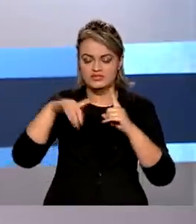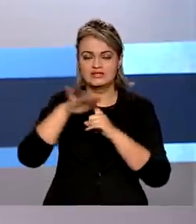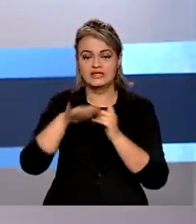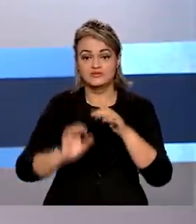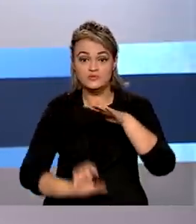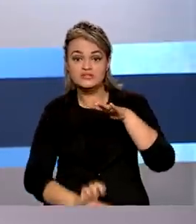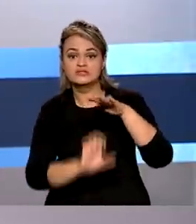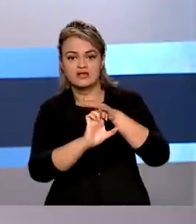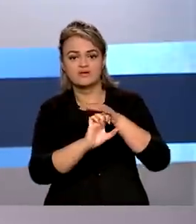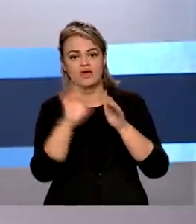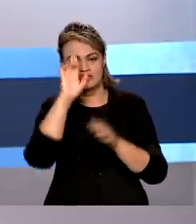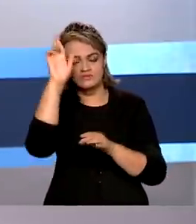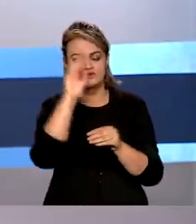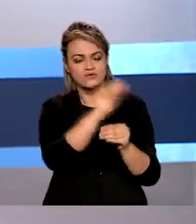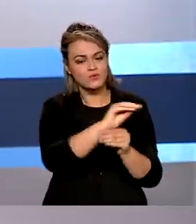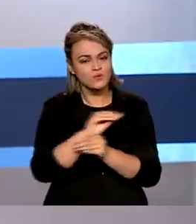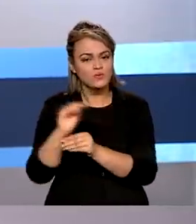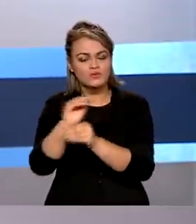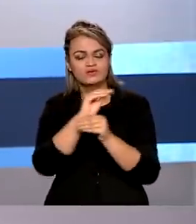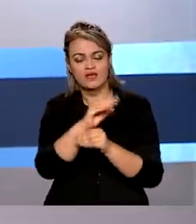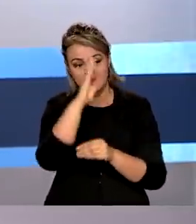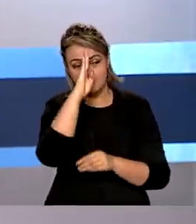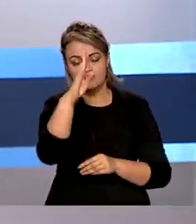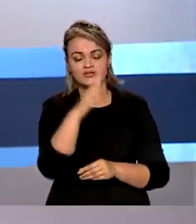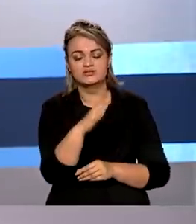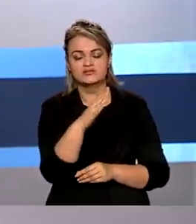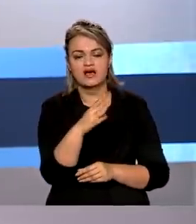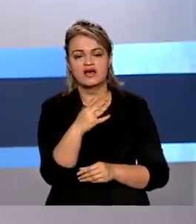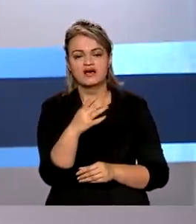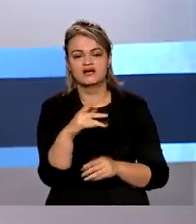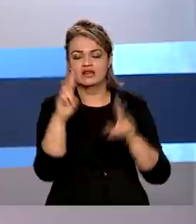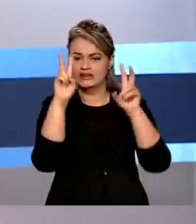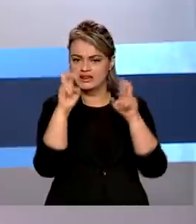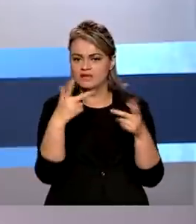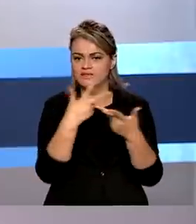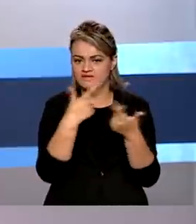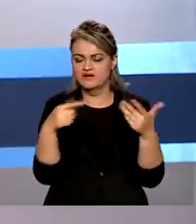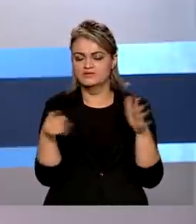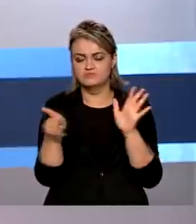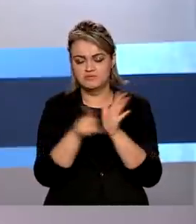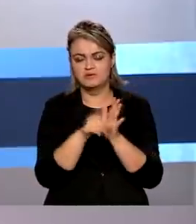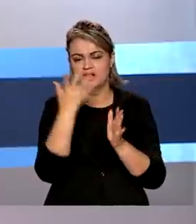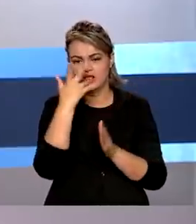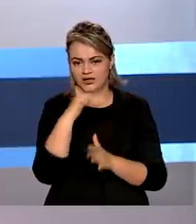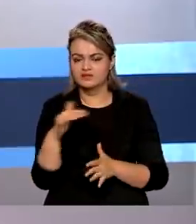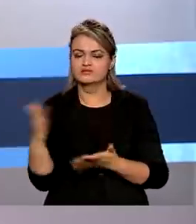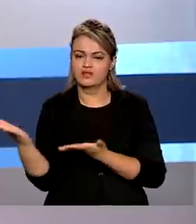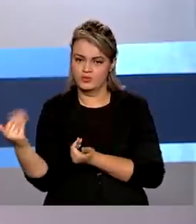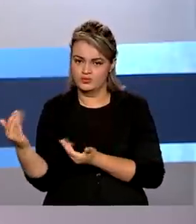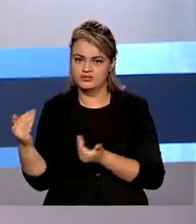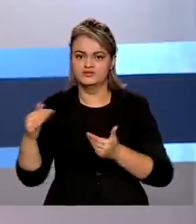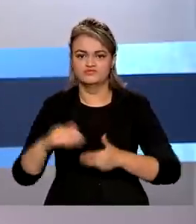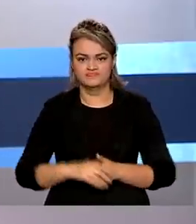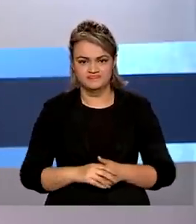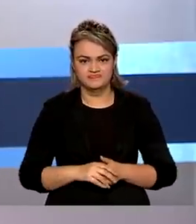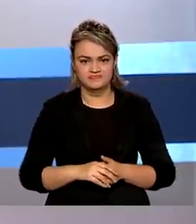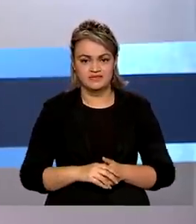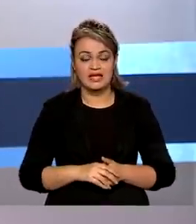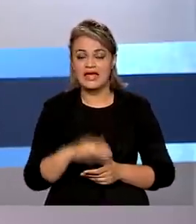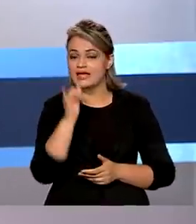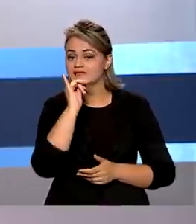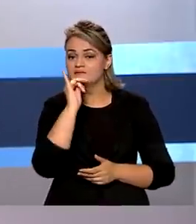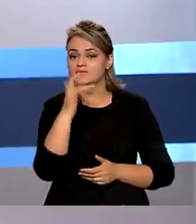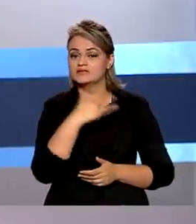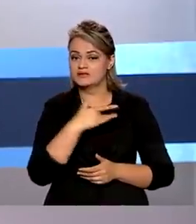do Estado cuidarem e darem prioridade aos mais diversos assuntos relacionados à criança e ao adolescente, entre